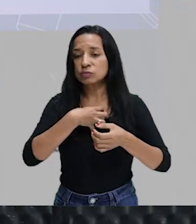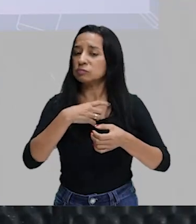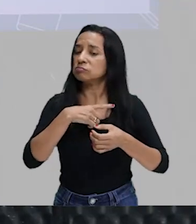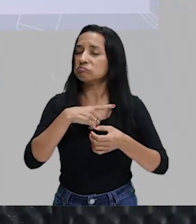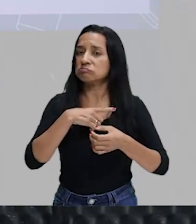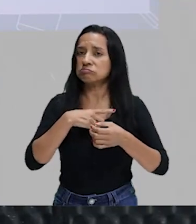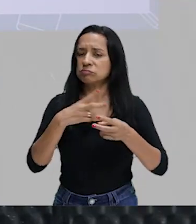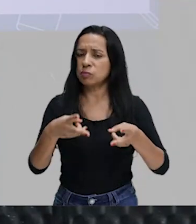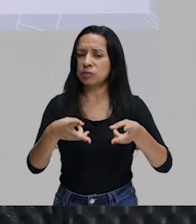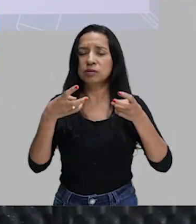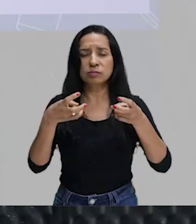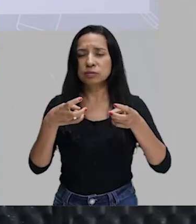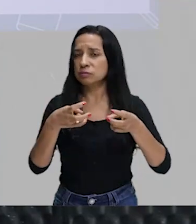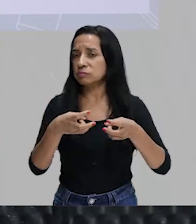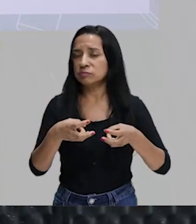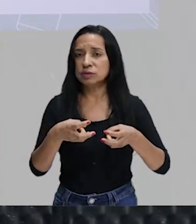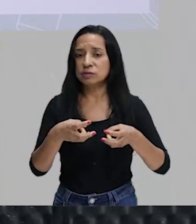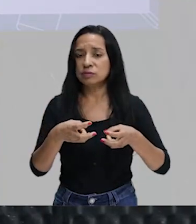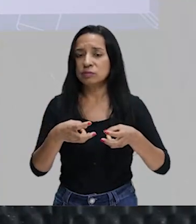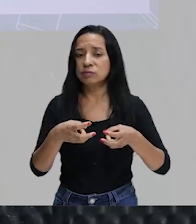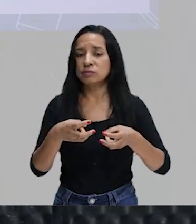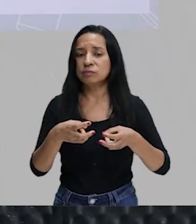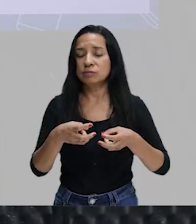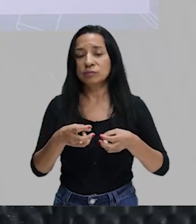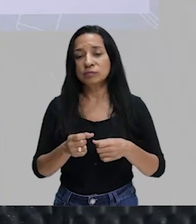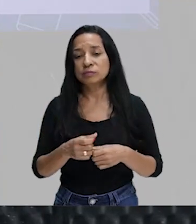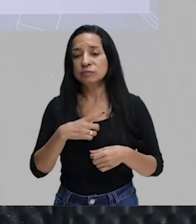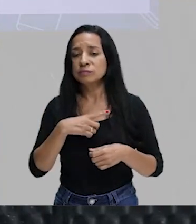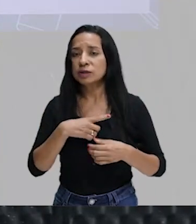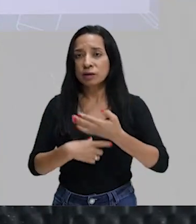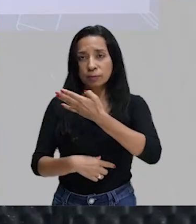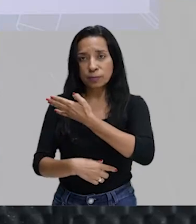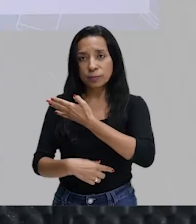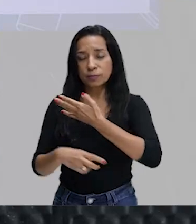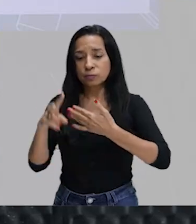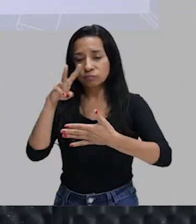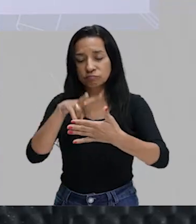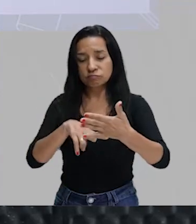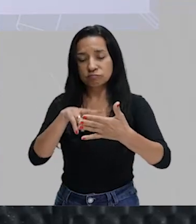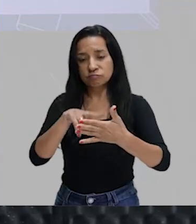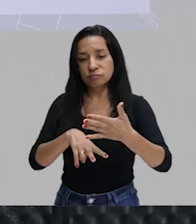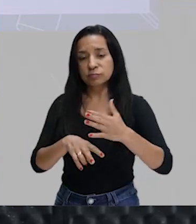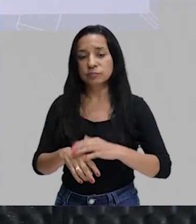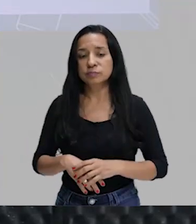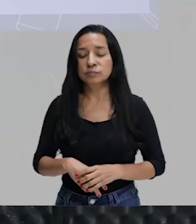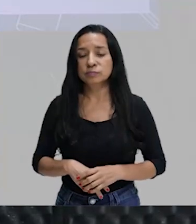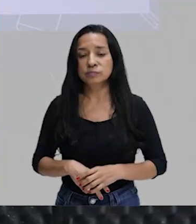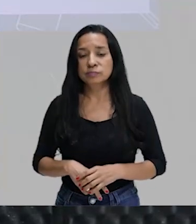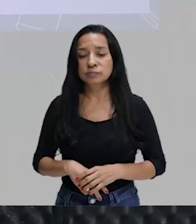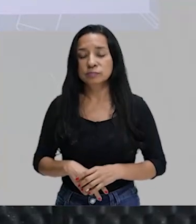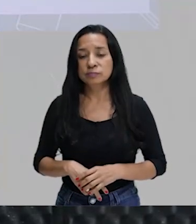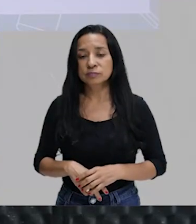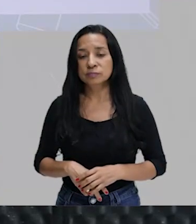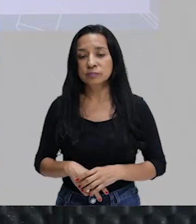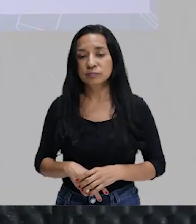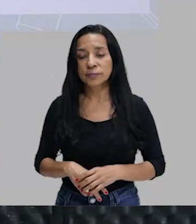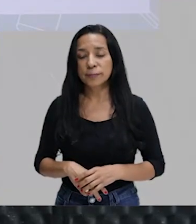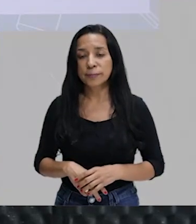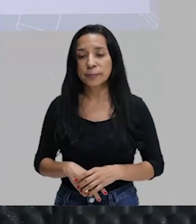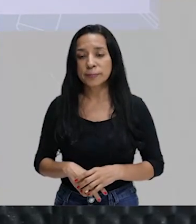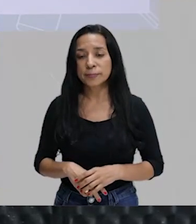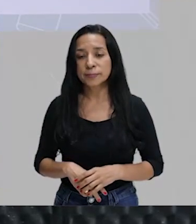talvez você nem tenha percebido a rima, mas tem, ó, indefiníveis músicas supremas, harmonias da cor e do perfume. Horas